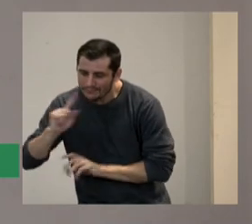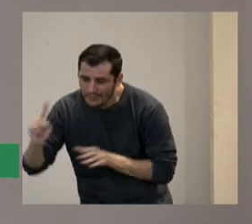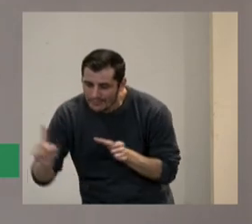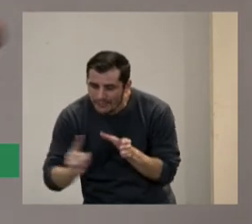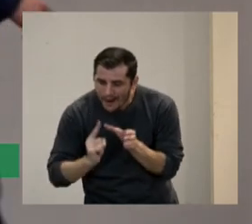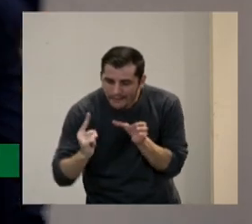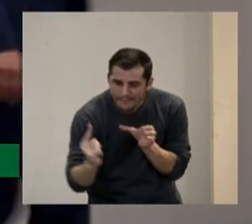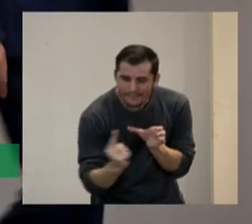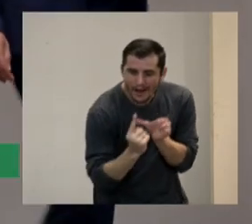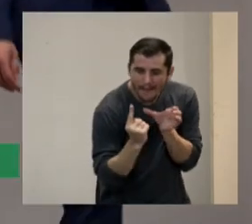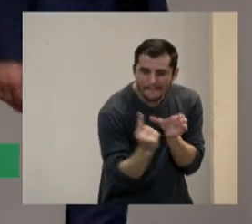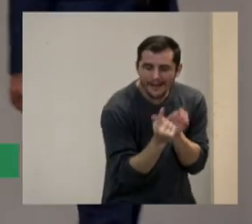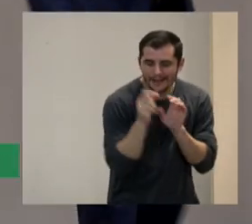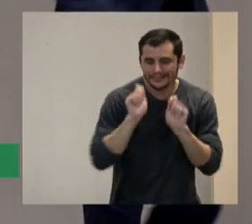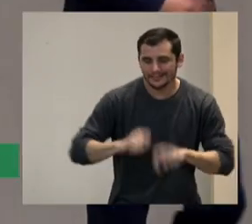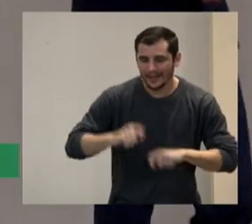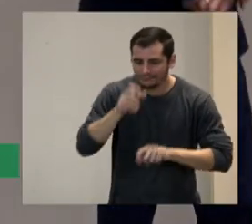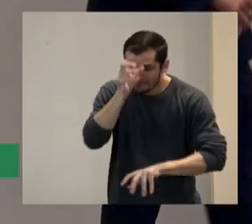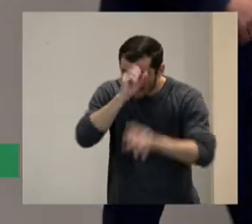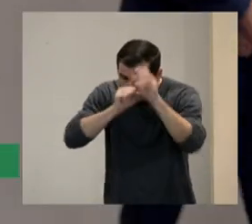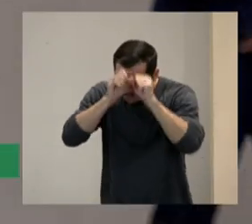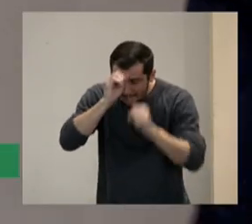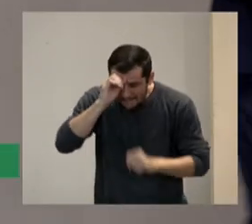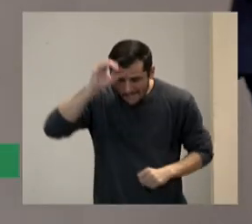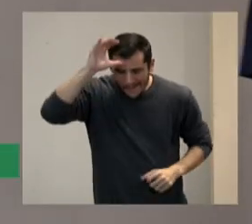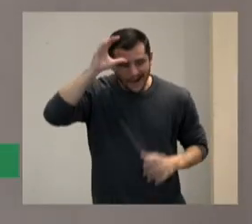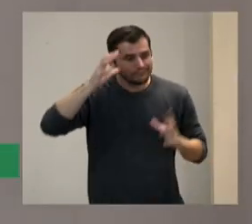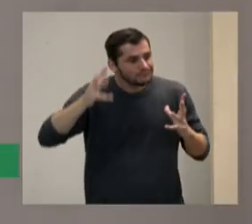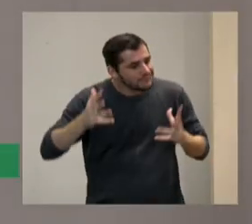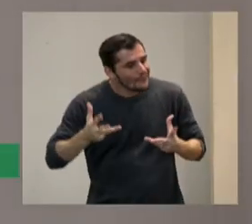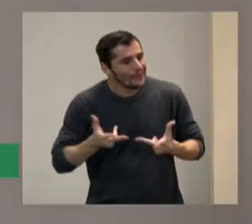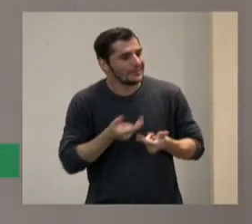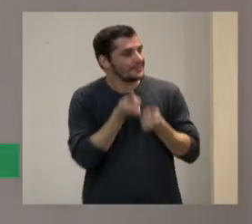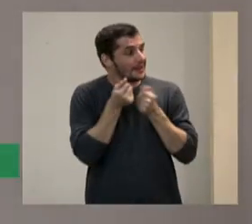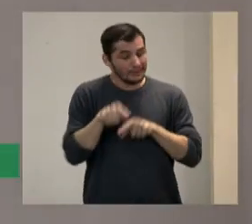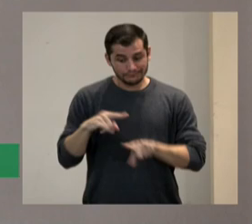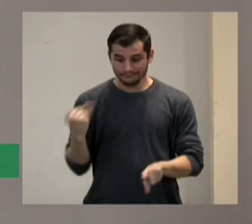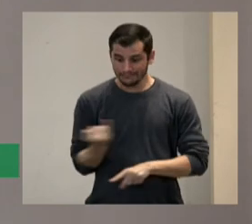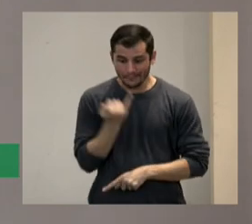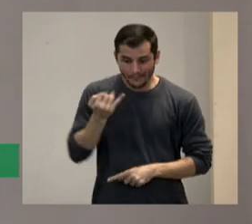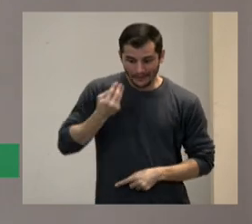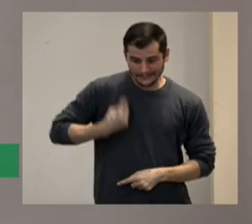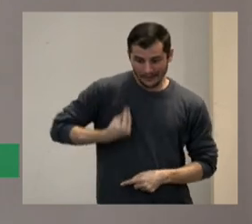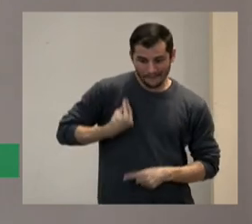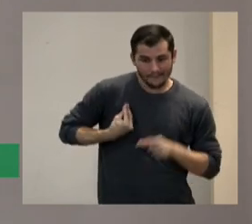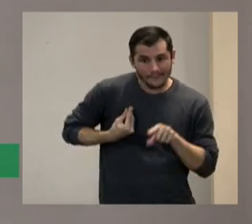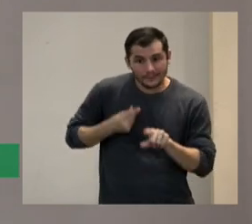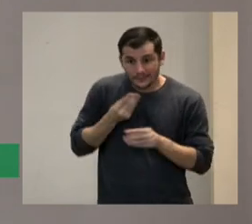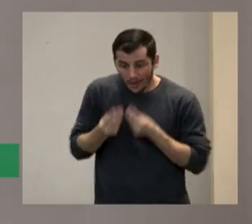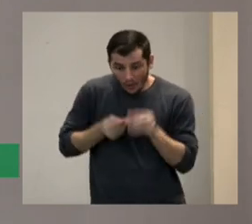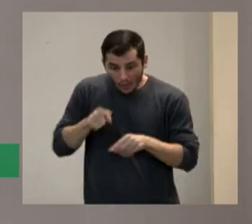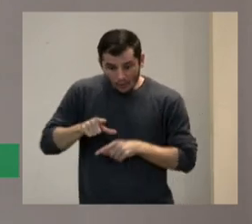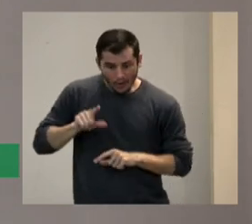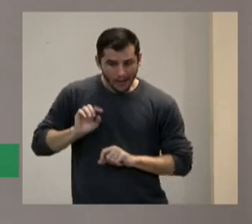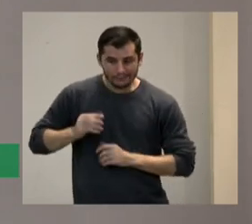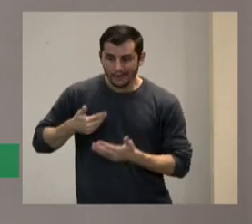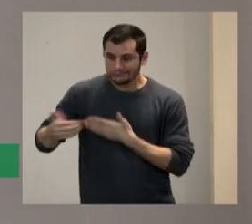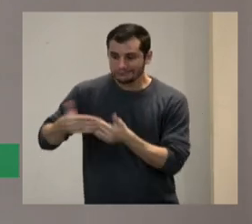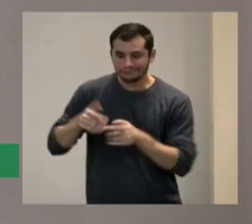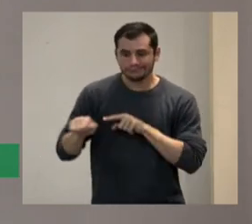aprendizagem de qualidade e isto é fundamental dentro de qualquer